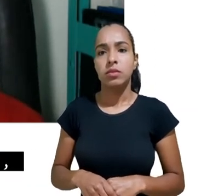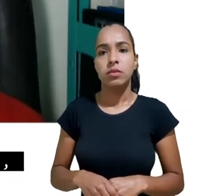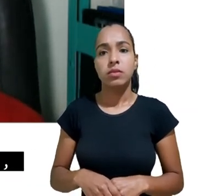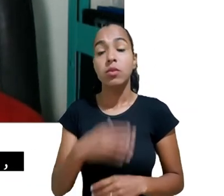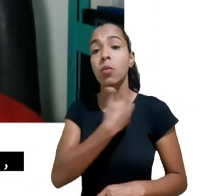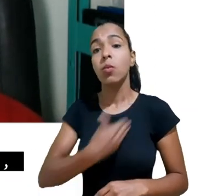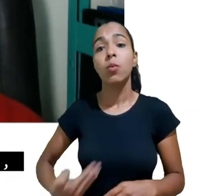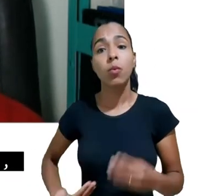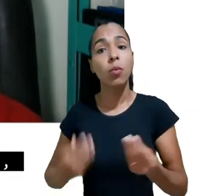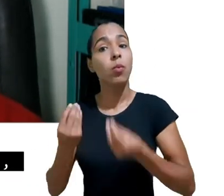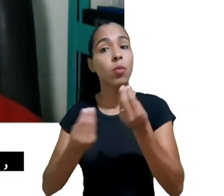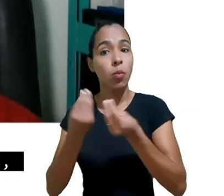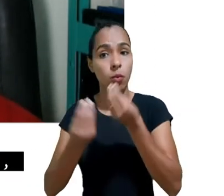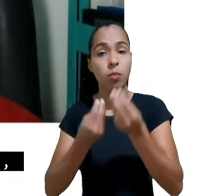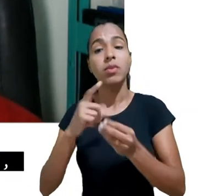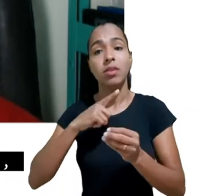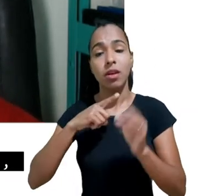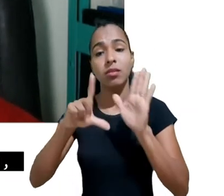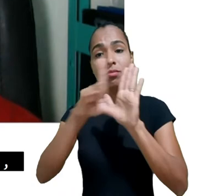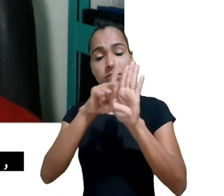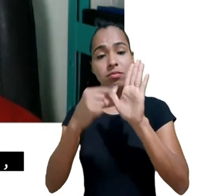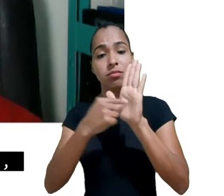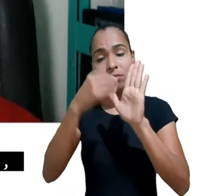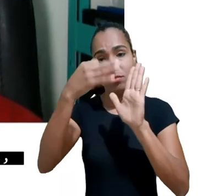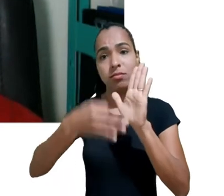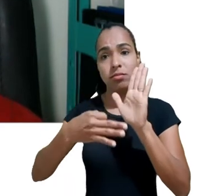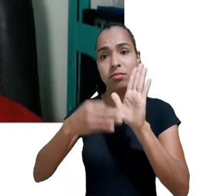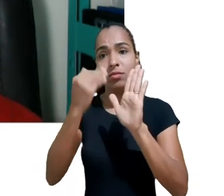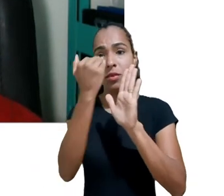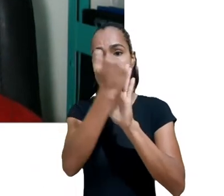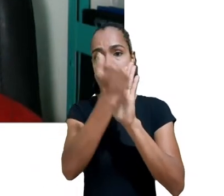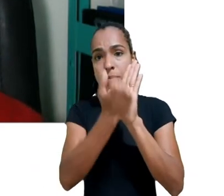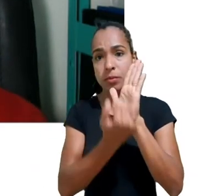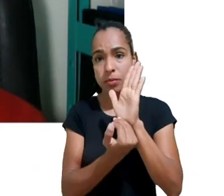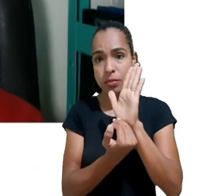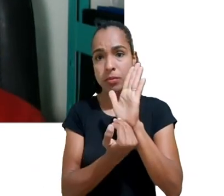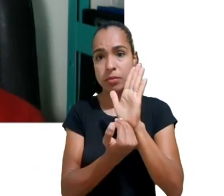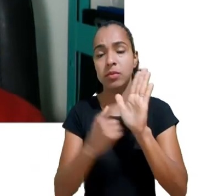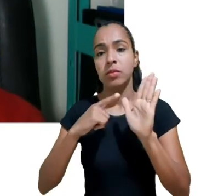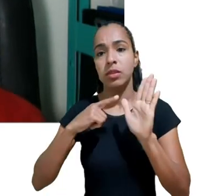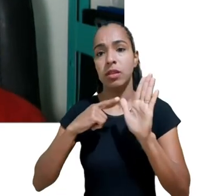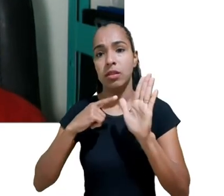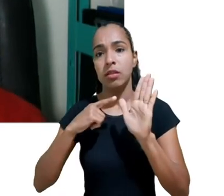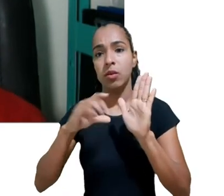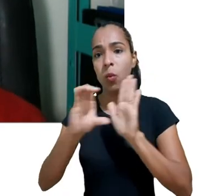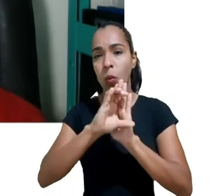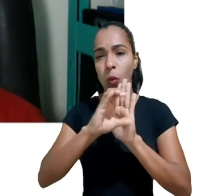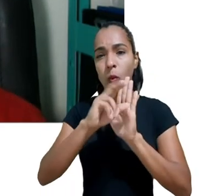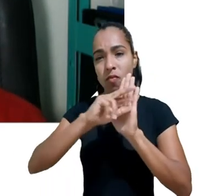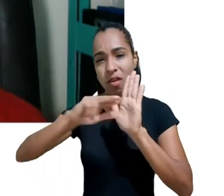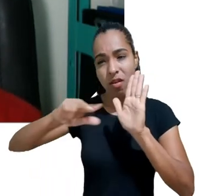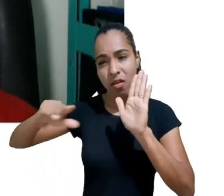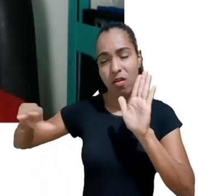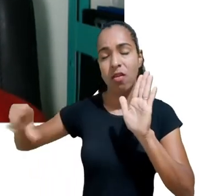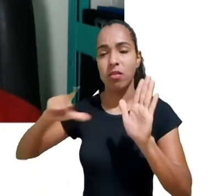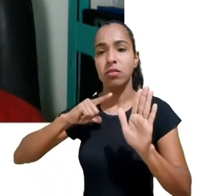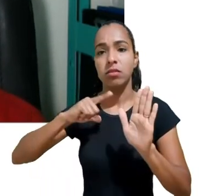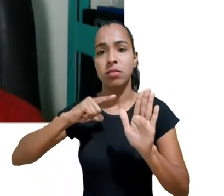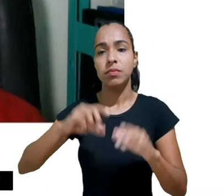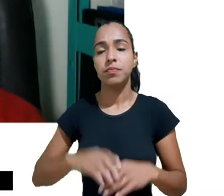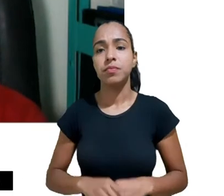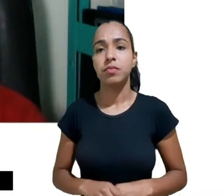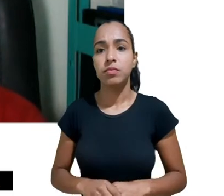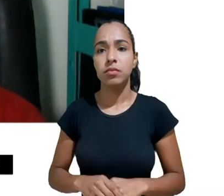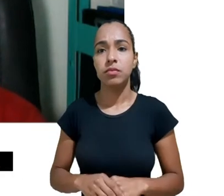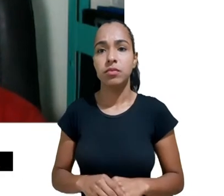normas constitucionais e infraconstitucionais de forma que o poder legislativo o Congresso